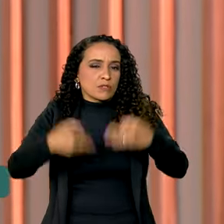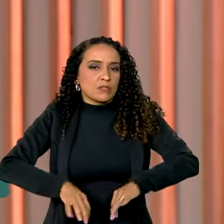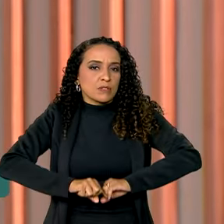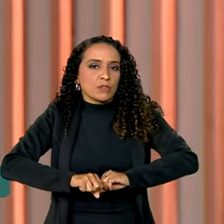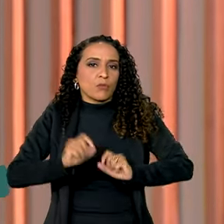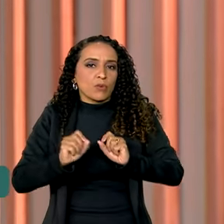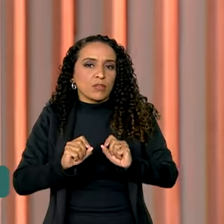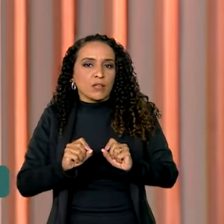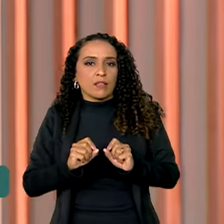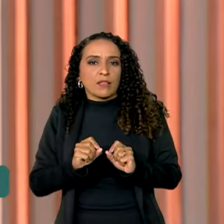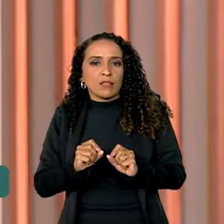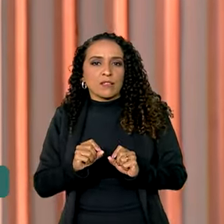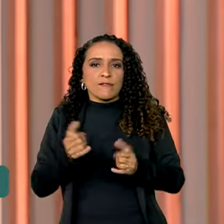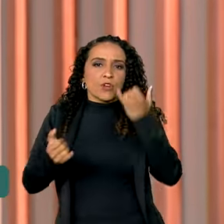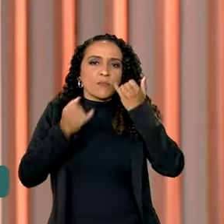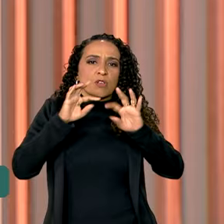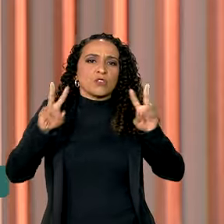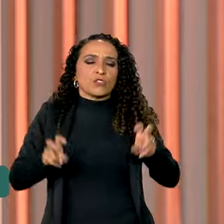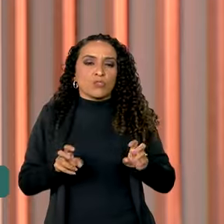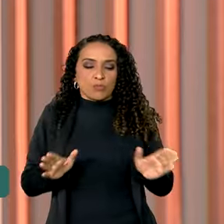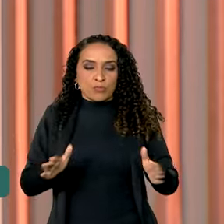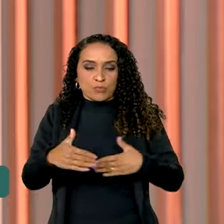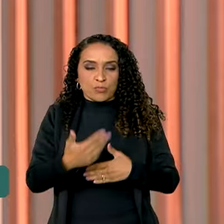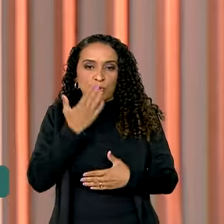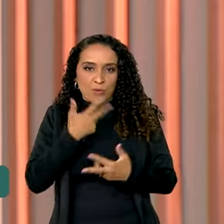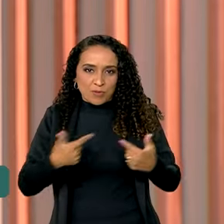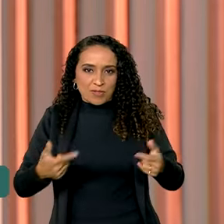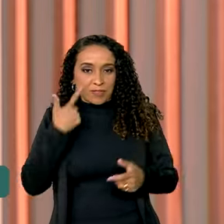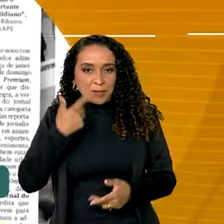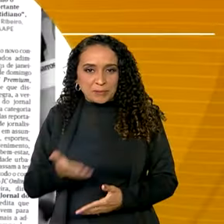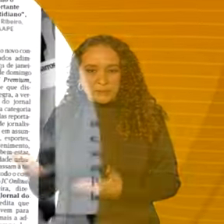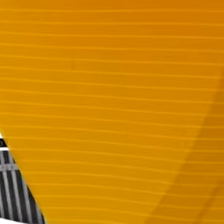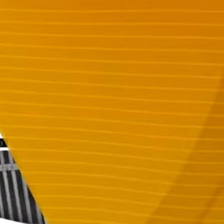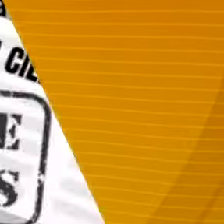para você informações sobre a cesta básica. Confira!